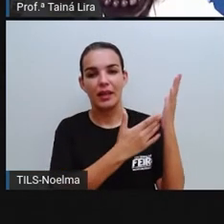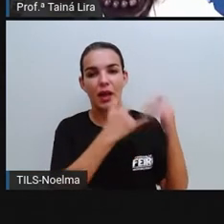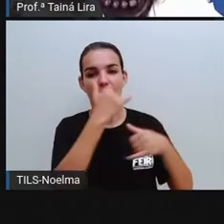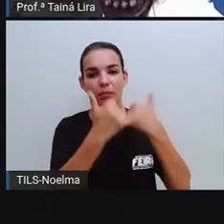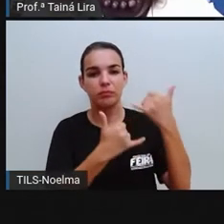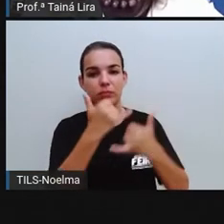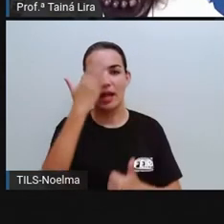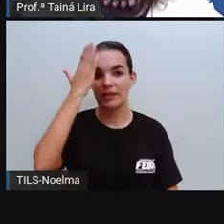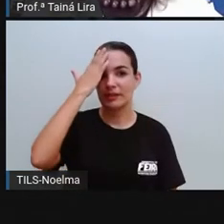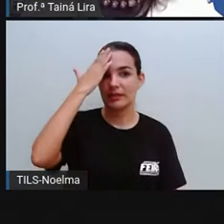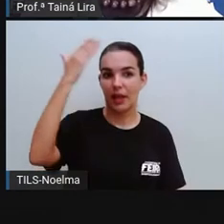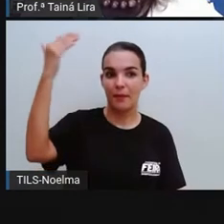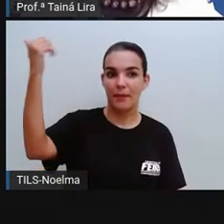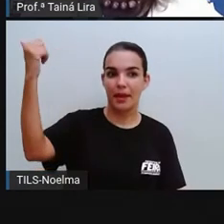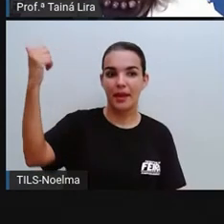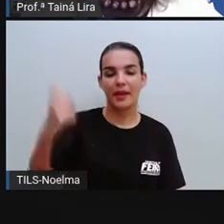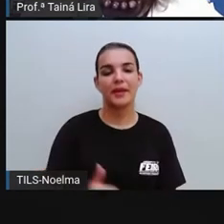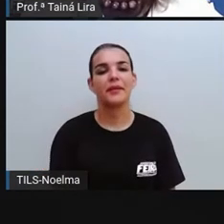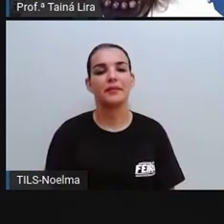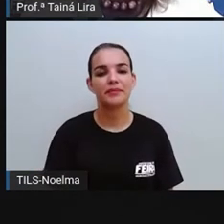Saber, certo?